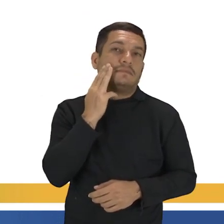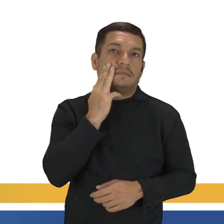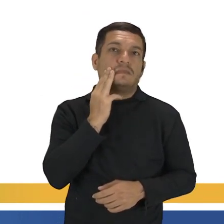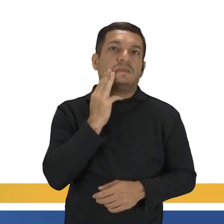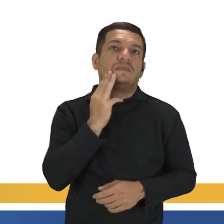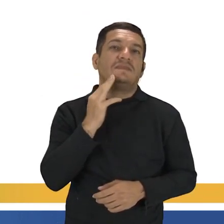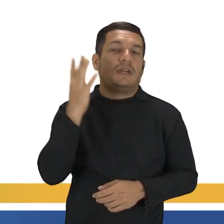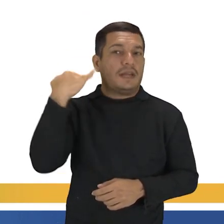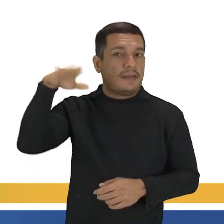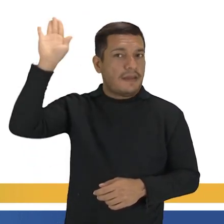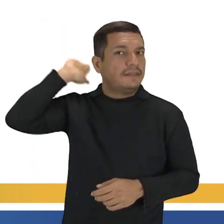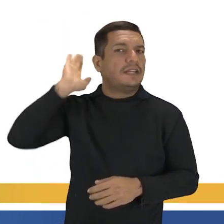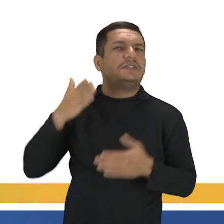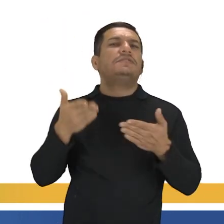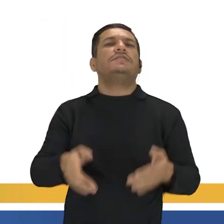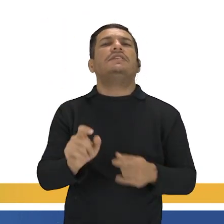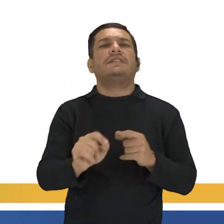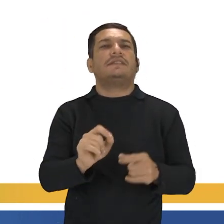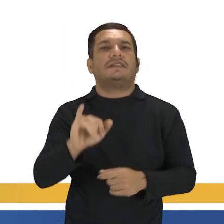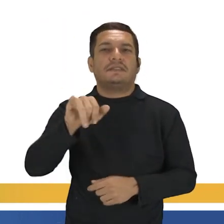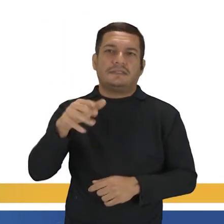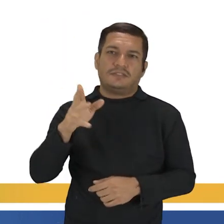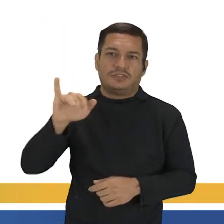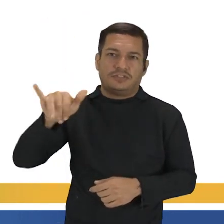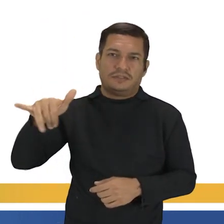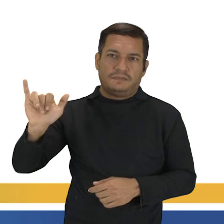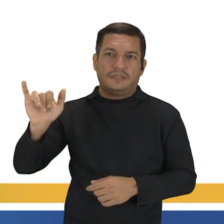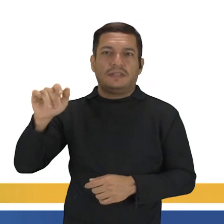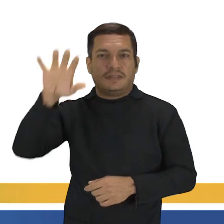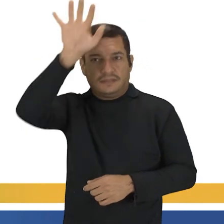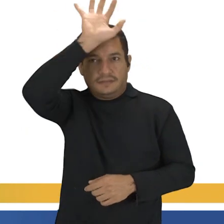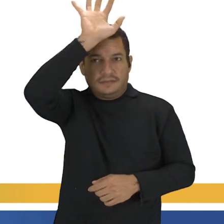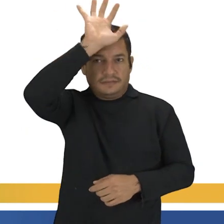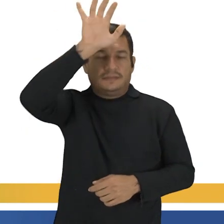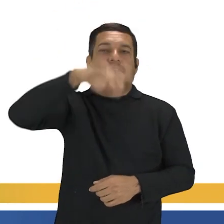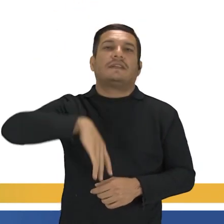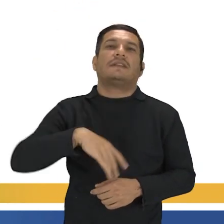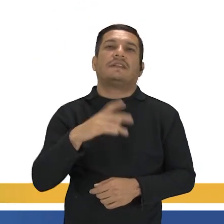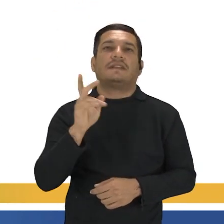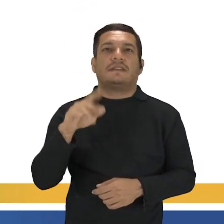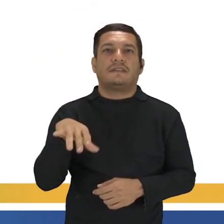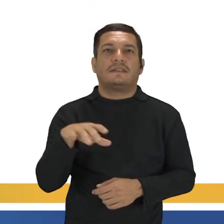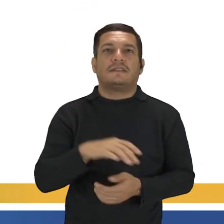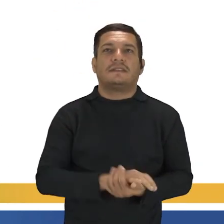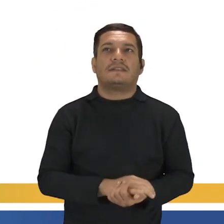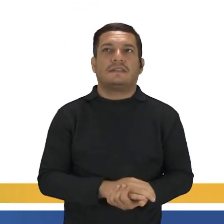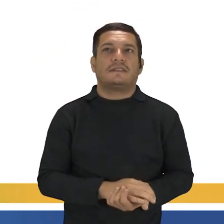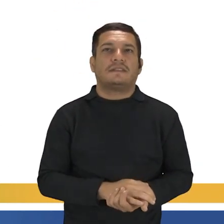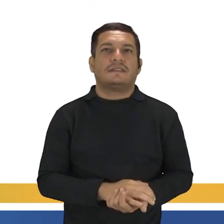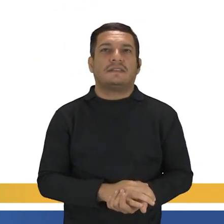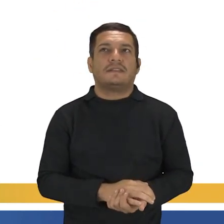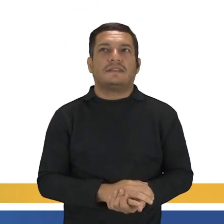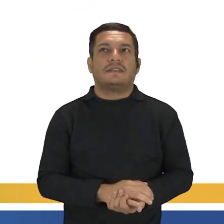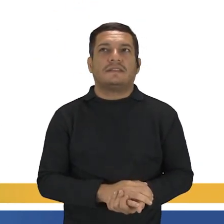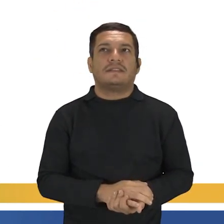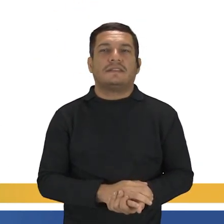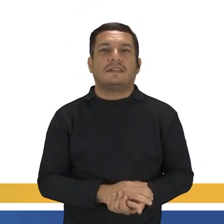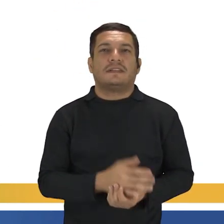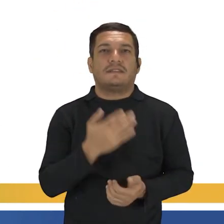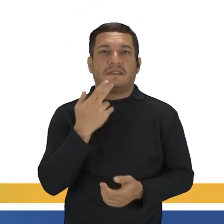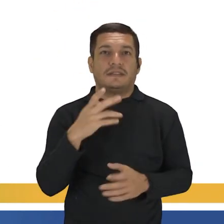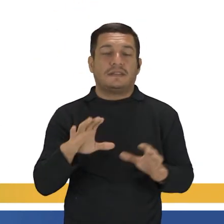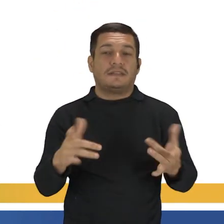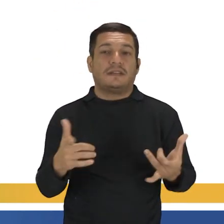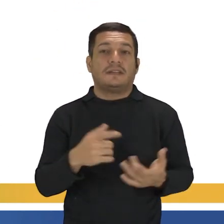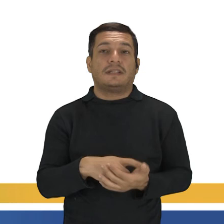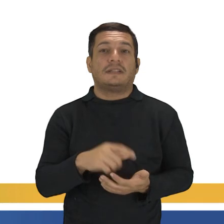atrás dele chega quem? O Jimmy Five, o Cebolinha. E ele diz Of course! Claro! Olha,